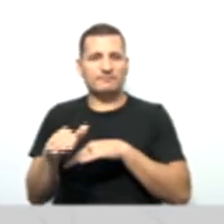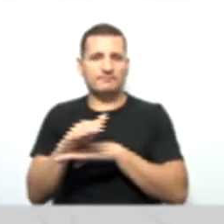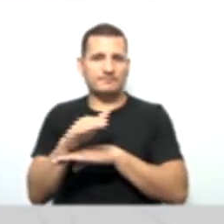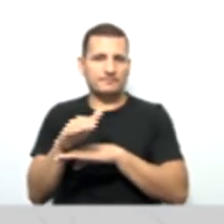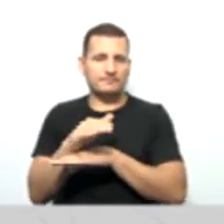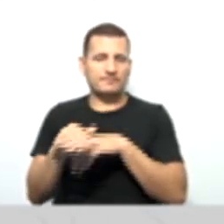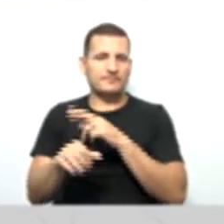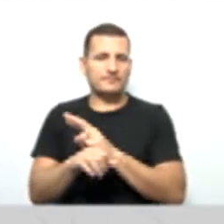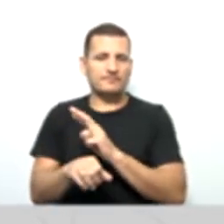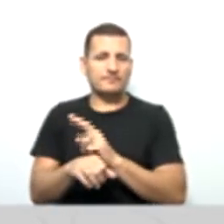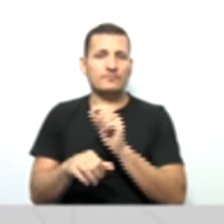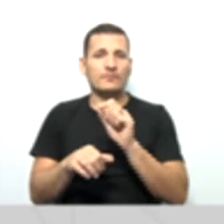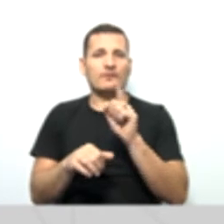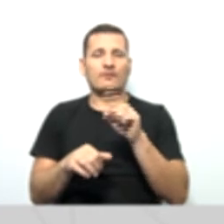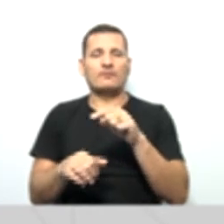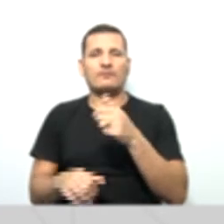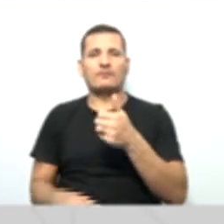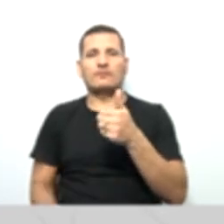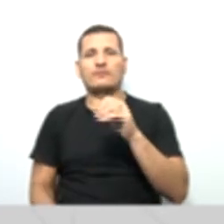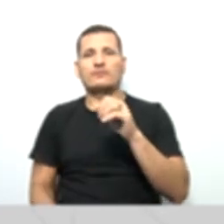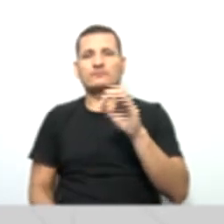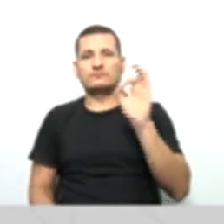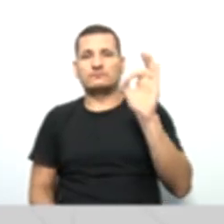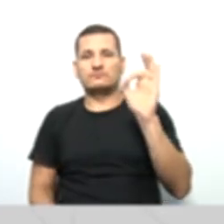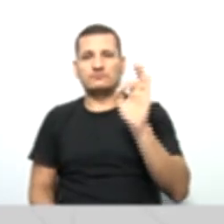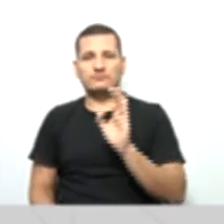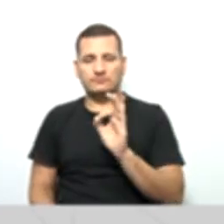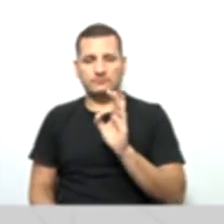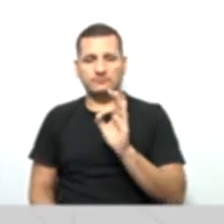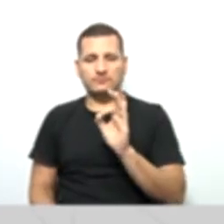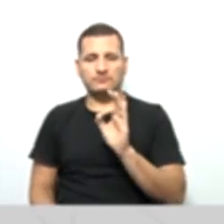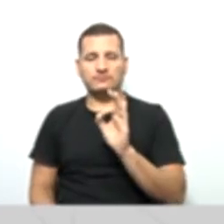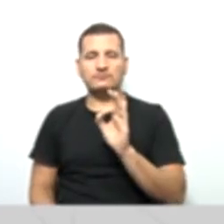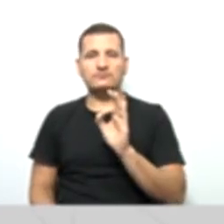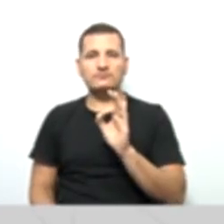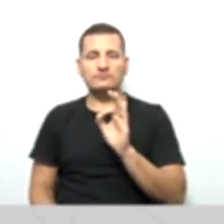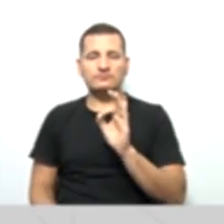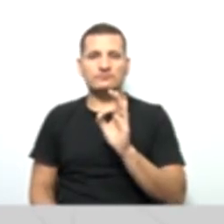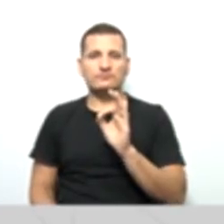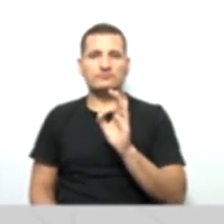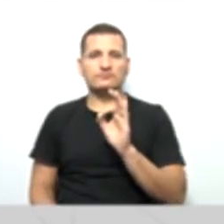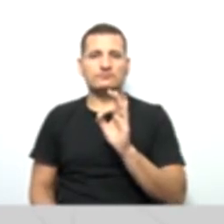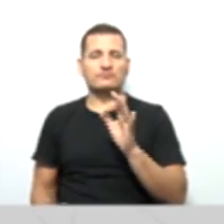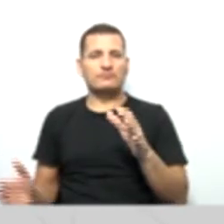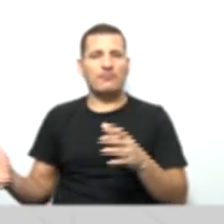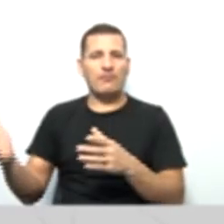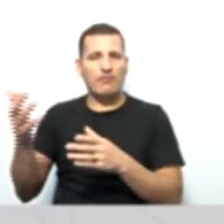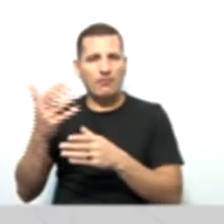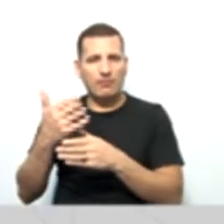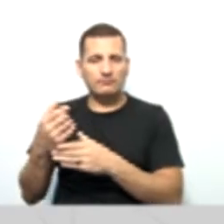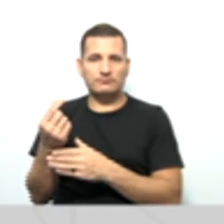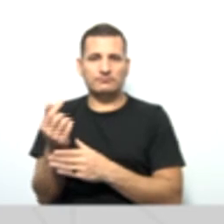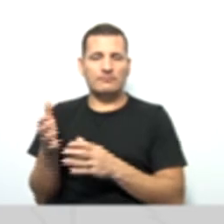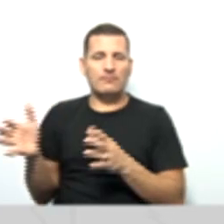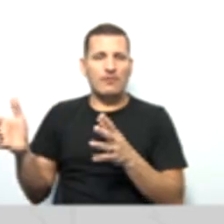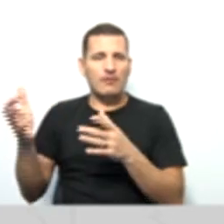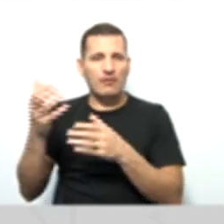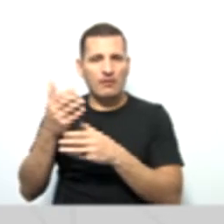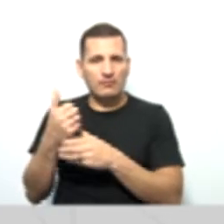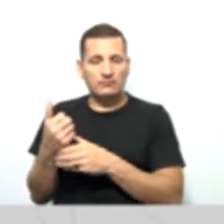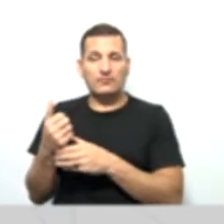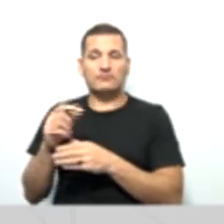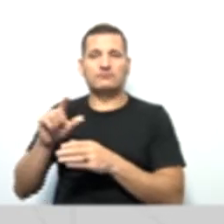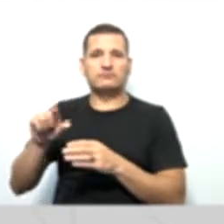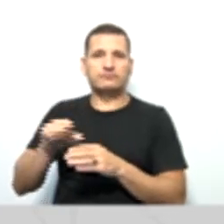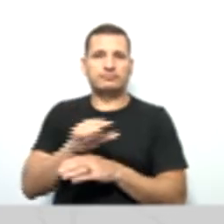Destinado com 10%, pelo menos, no mínimo, 10% das sobras líquidas, né? Para que que serve